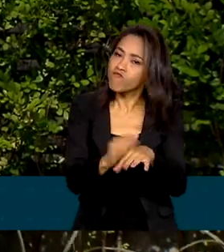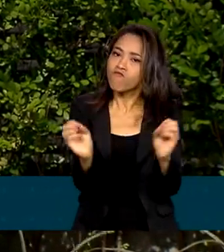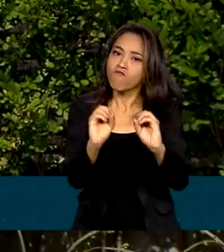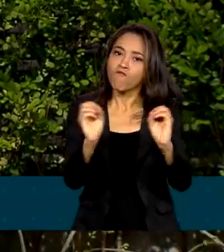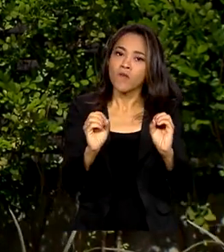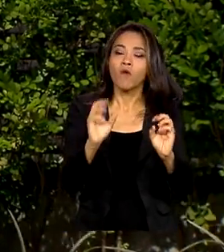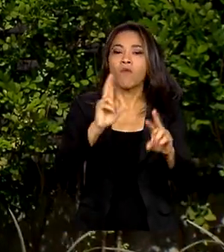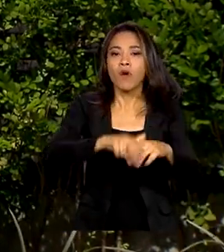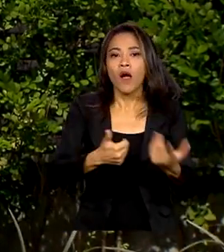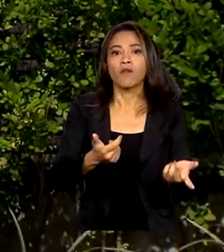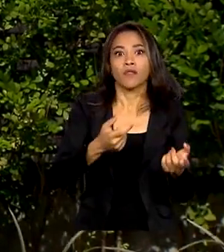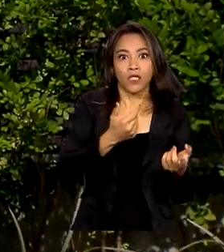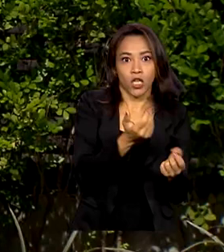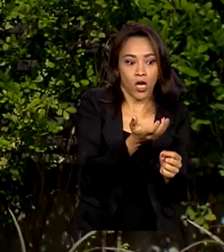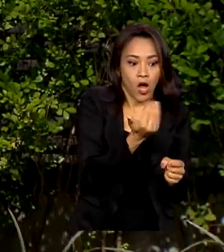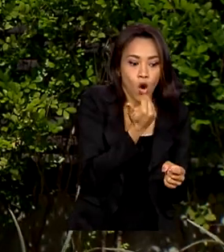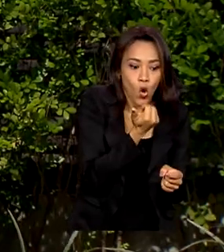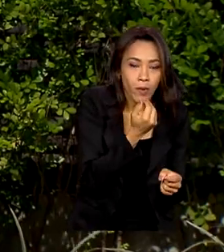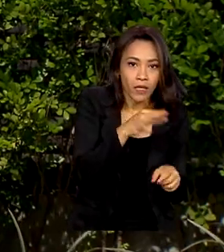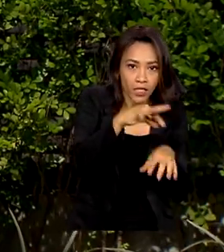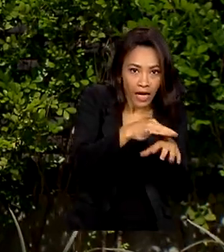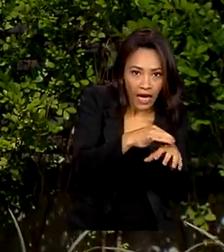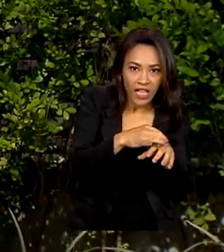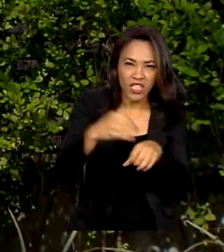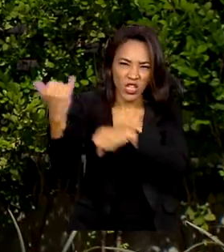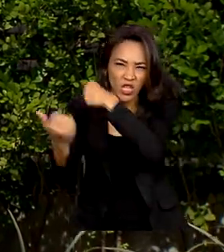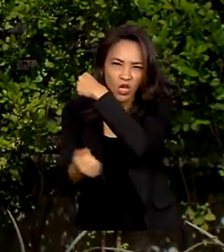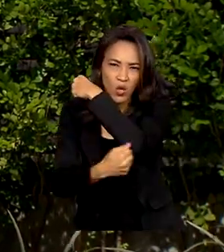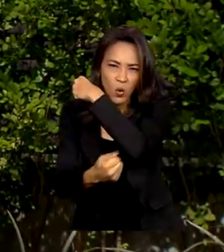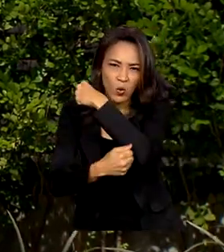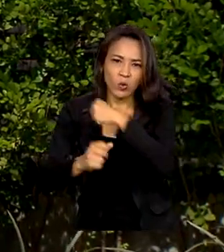pela ingestão de carnes e pedaços de ossos contaminados.